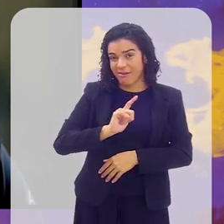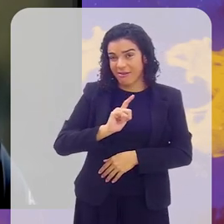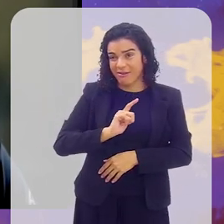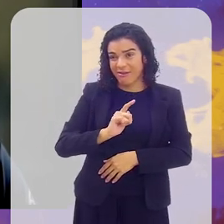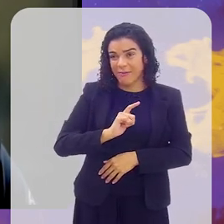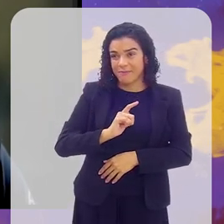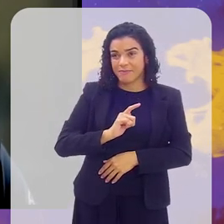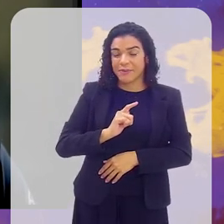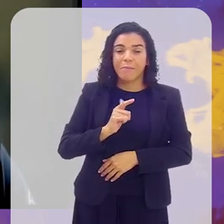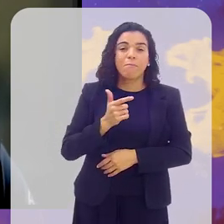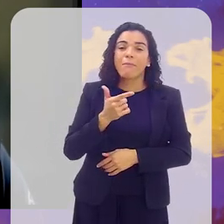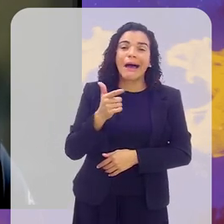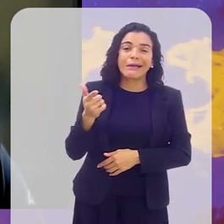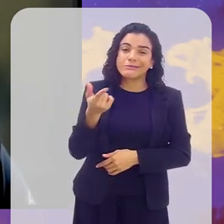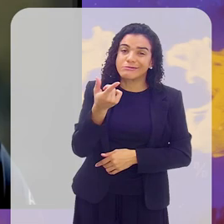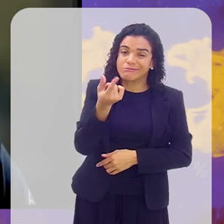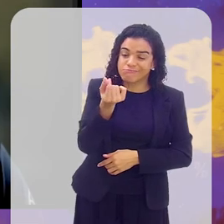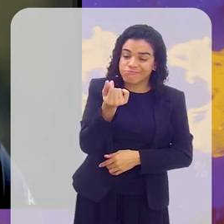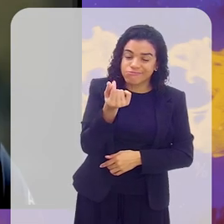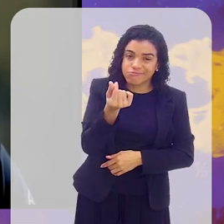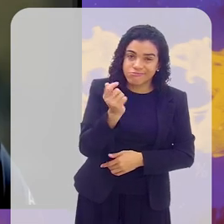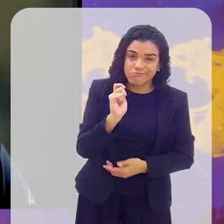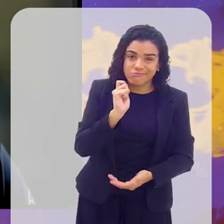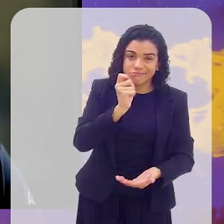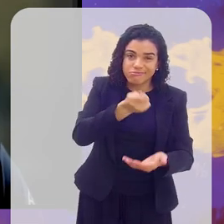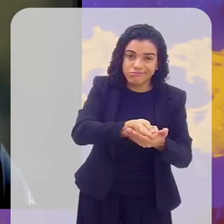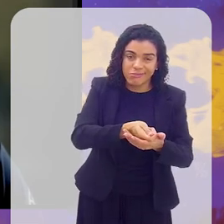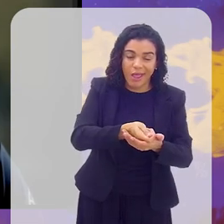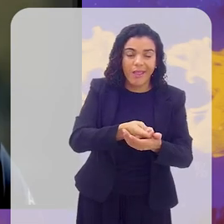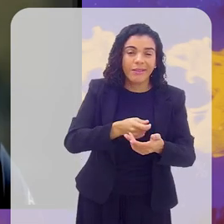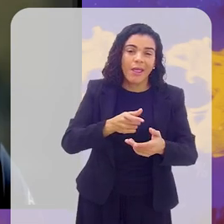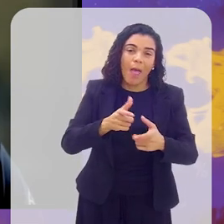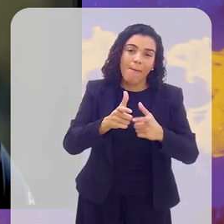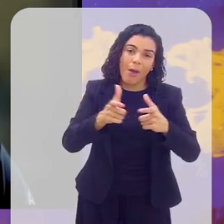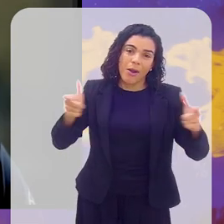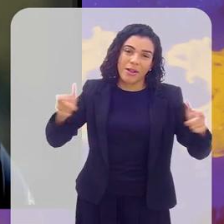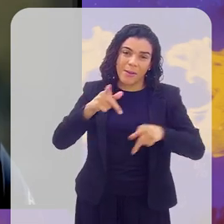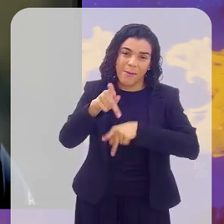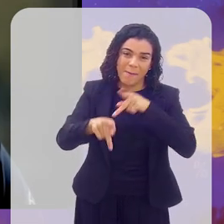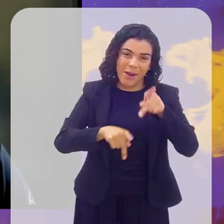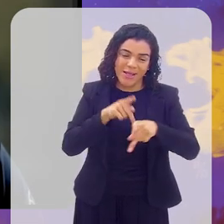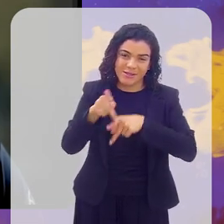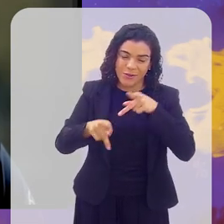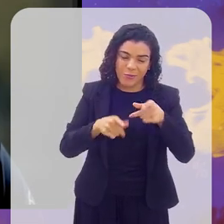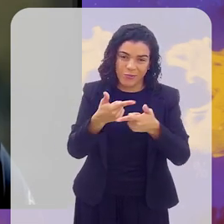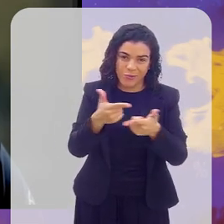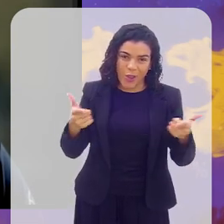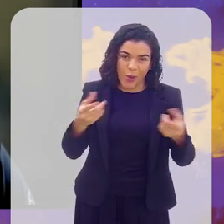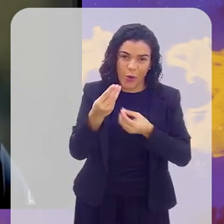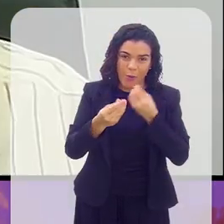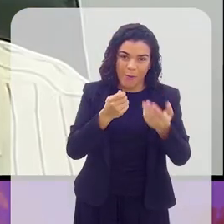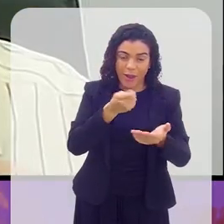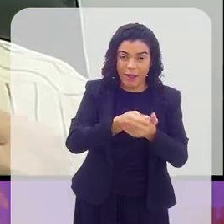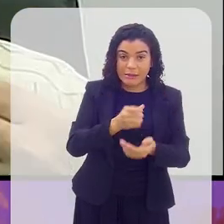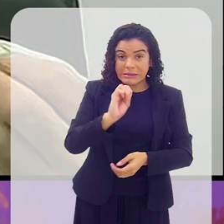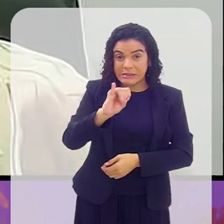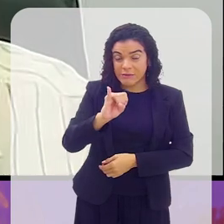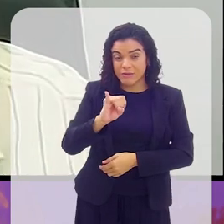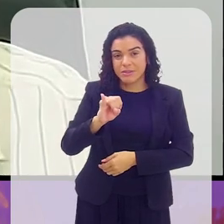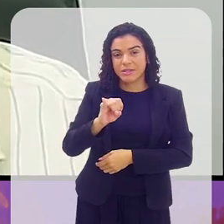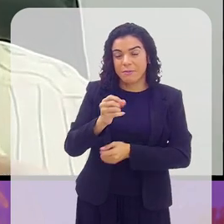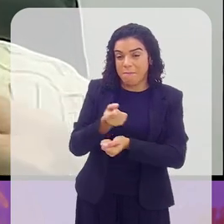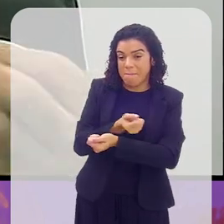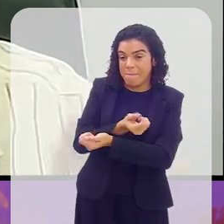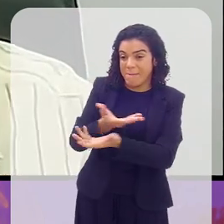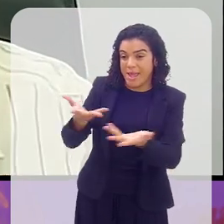tem. Sim. Mas isso não é acessível ao conjunto da população. Se você